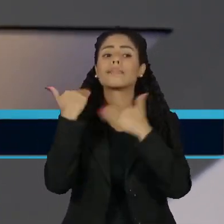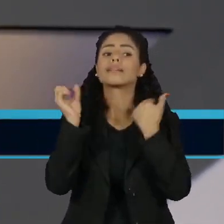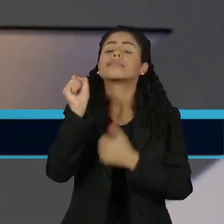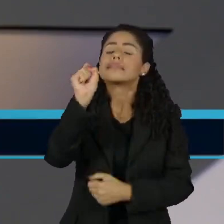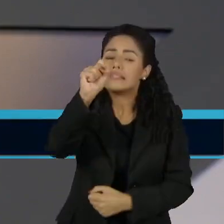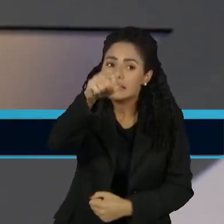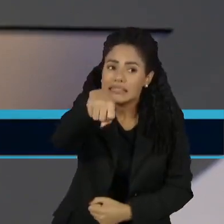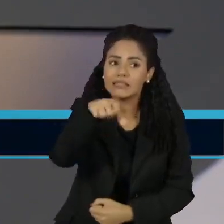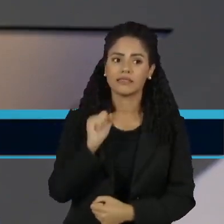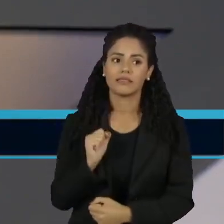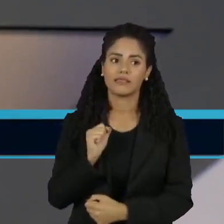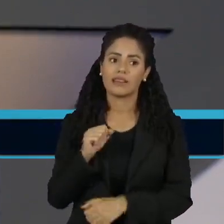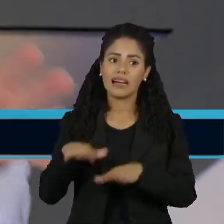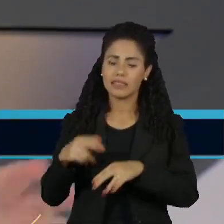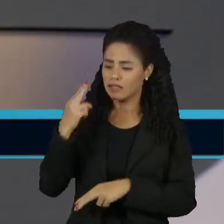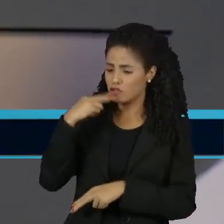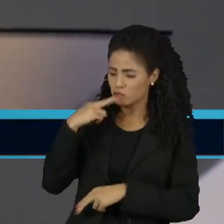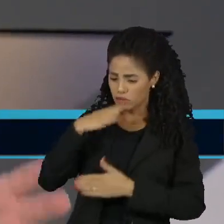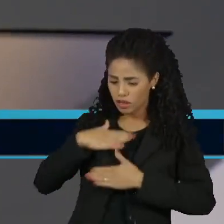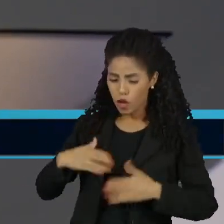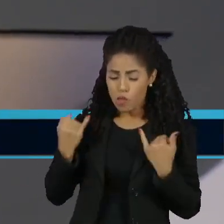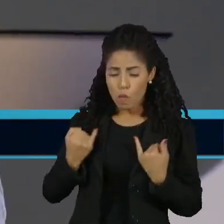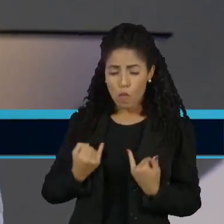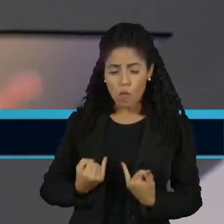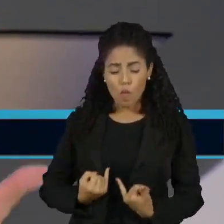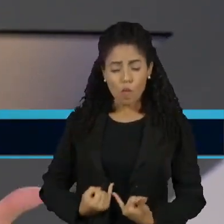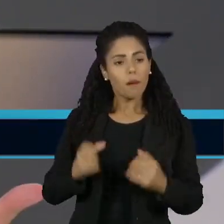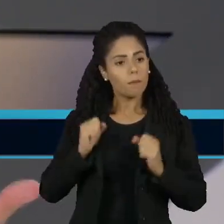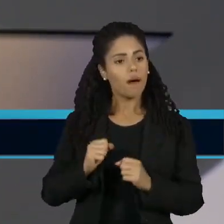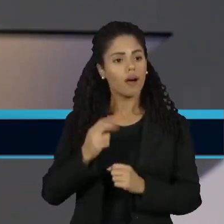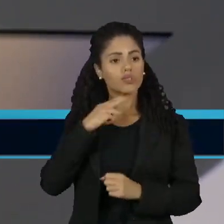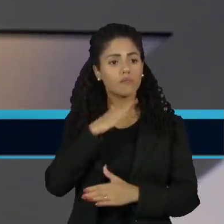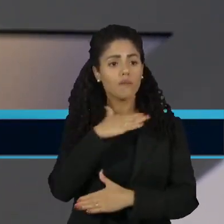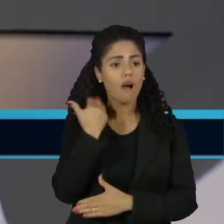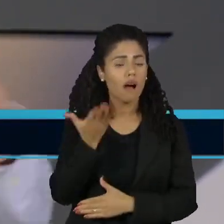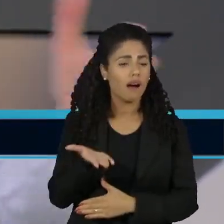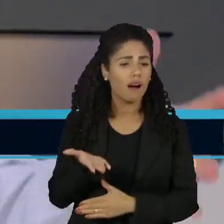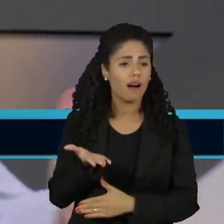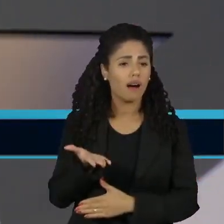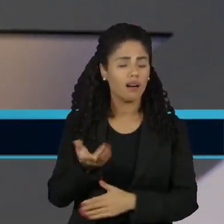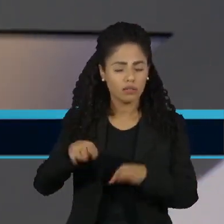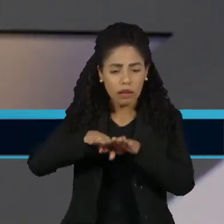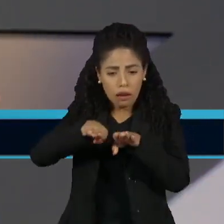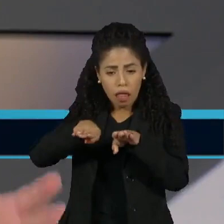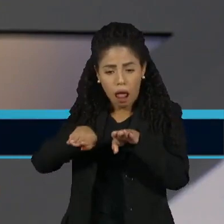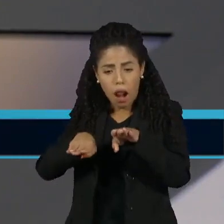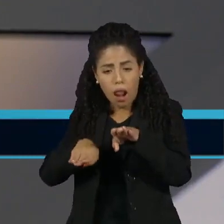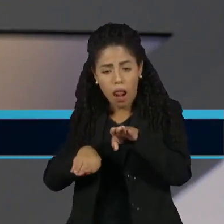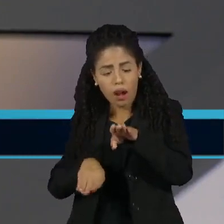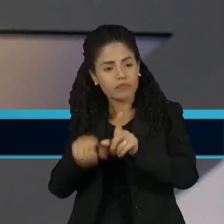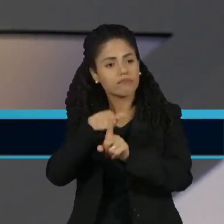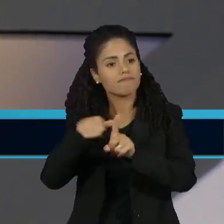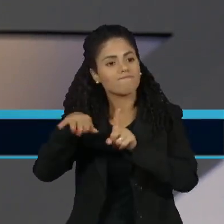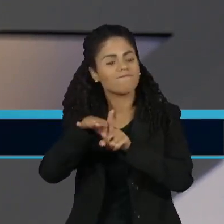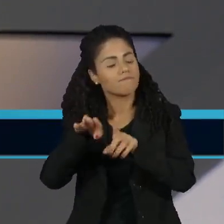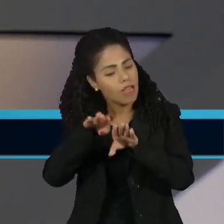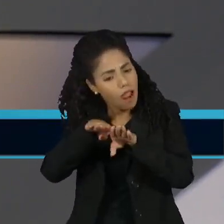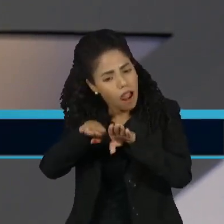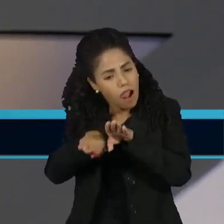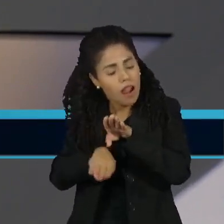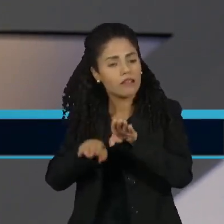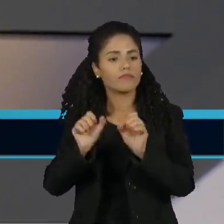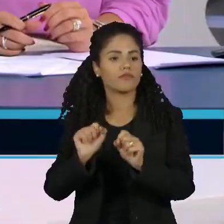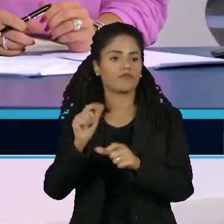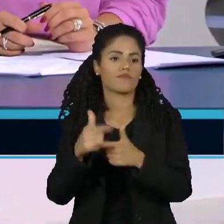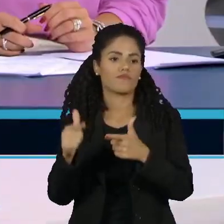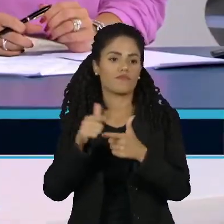desnutridas. E pelo mundo a desnutrição crescendo, a desigualdade social crescendo, vai